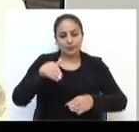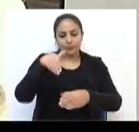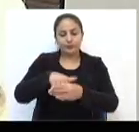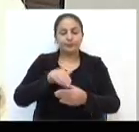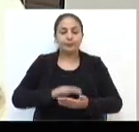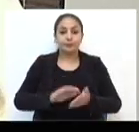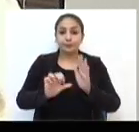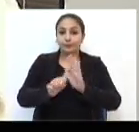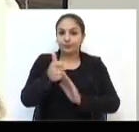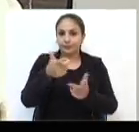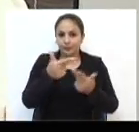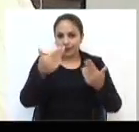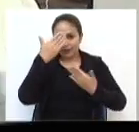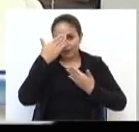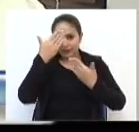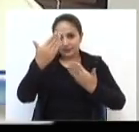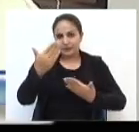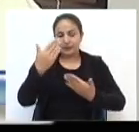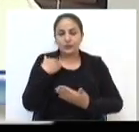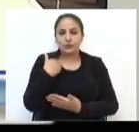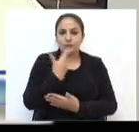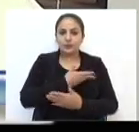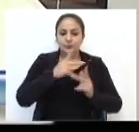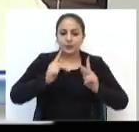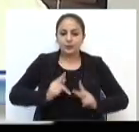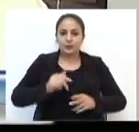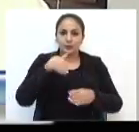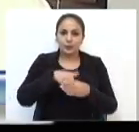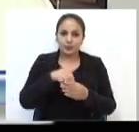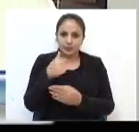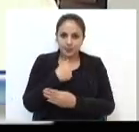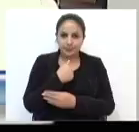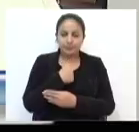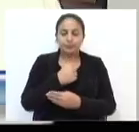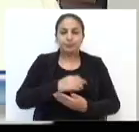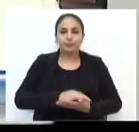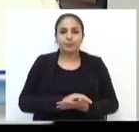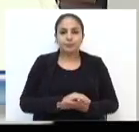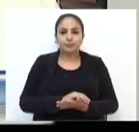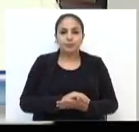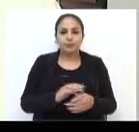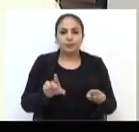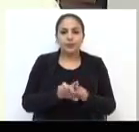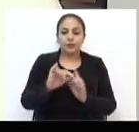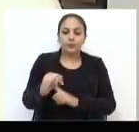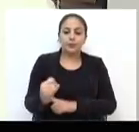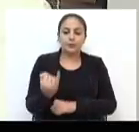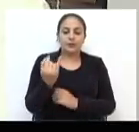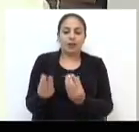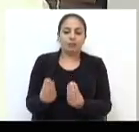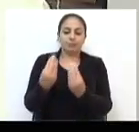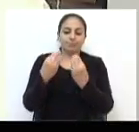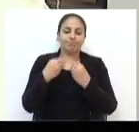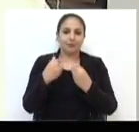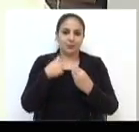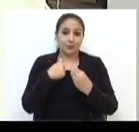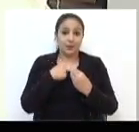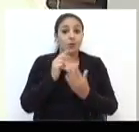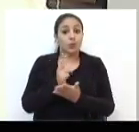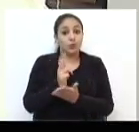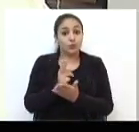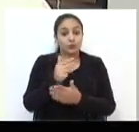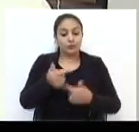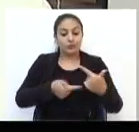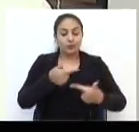Em primeiro lugar, eu queria agradecer aos nossos eleitores pela oportunidade que me deram para que nós